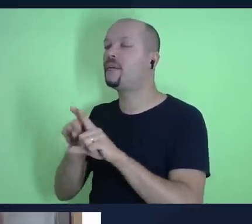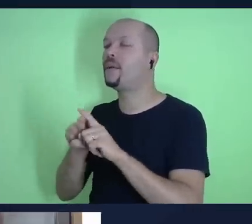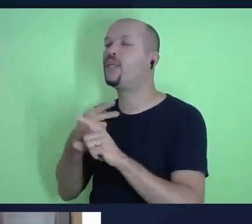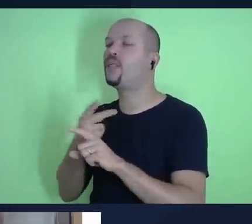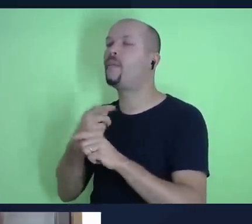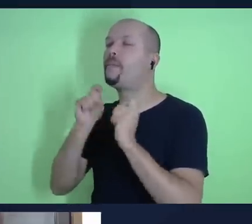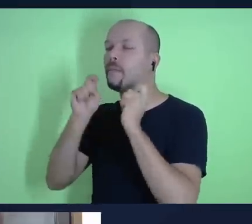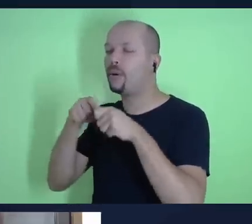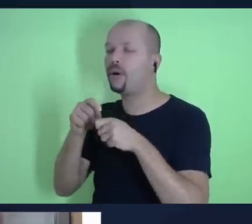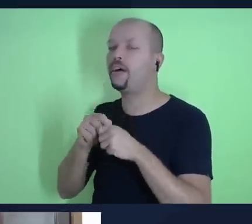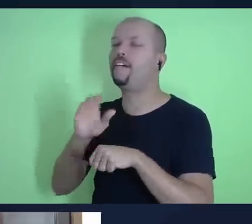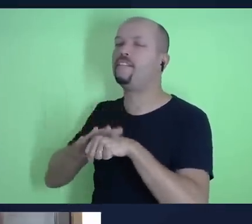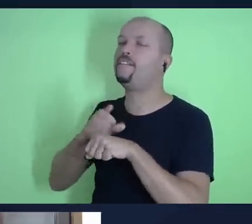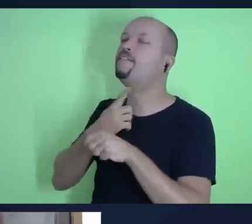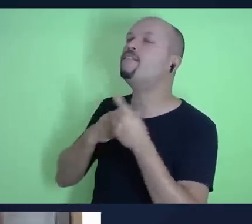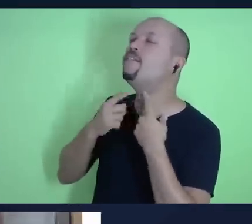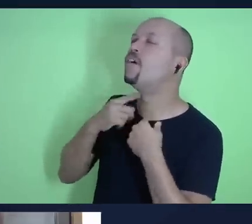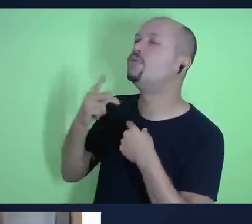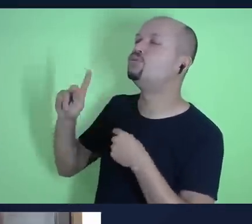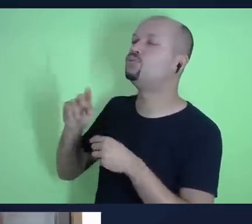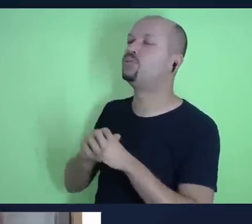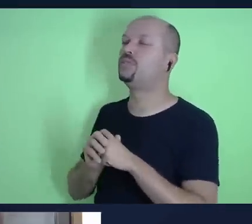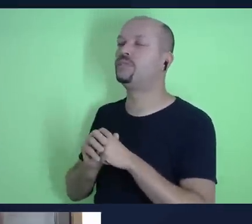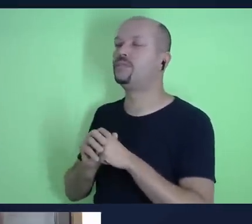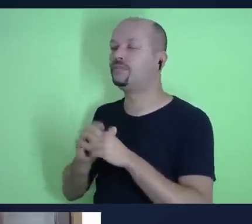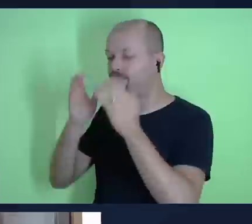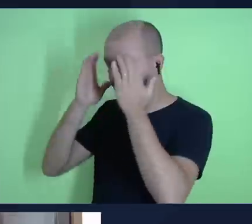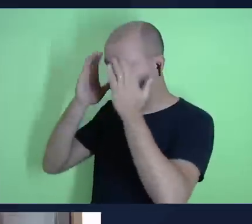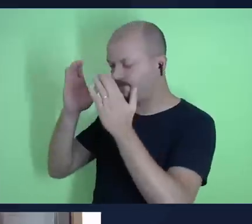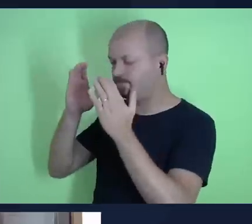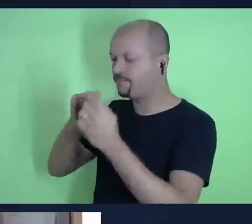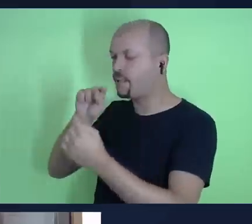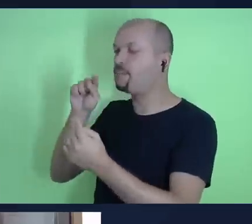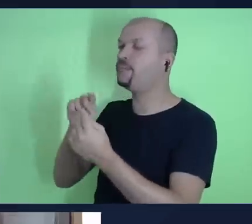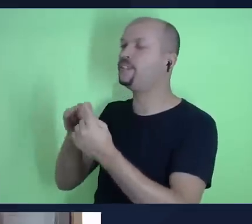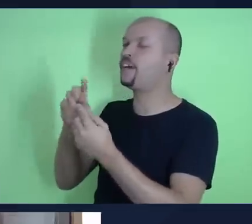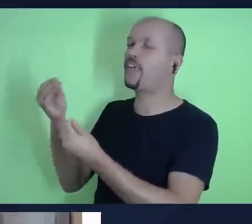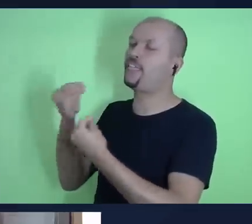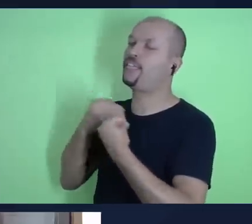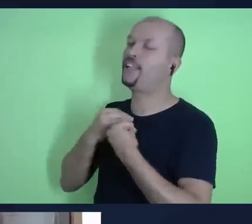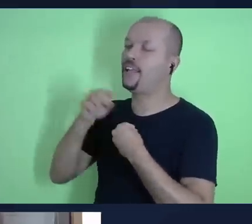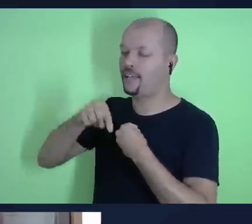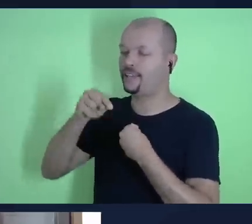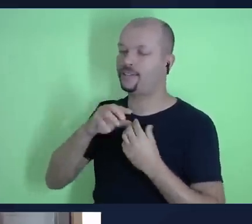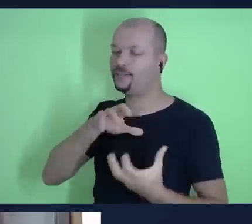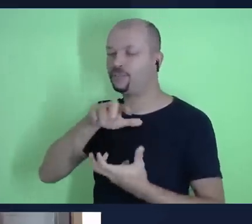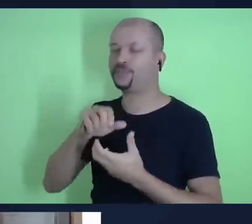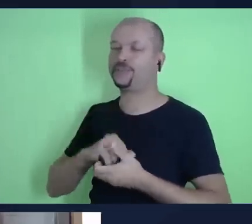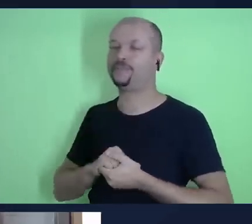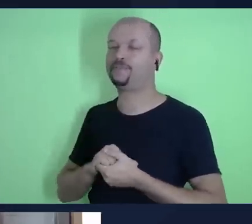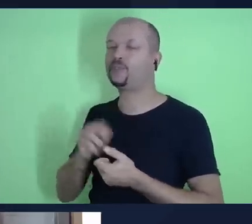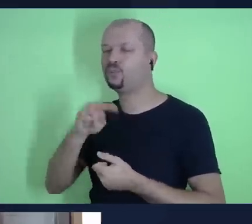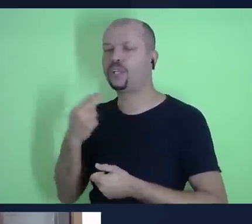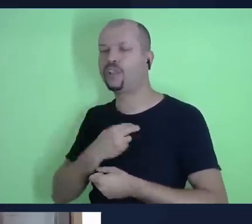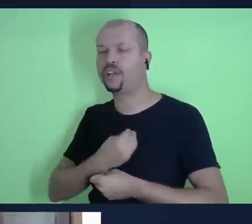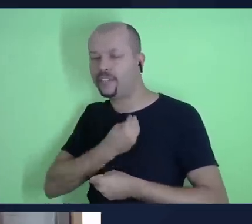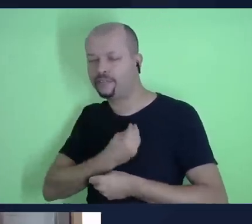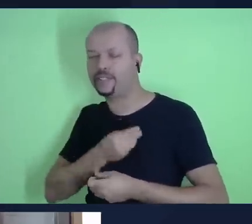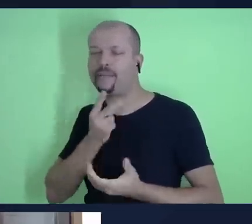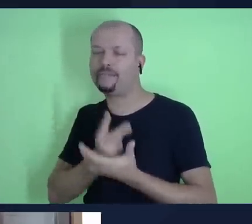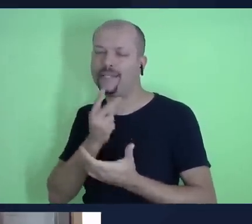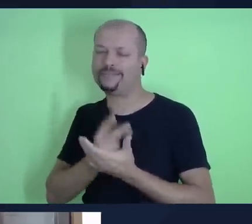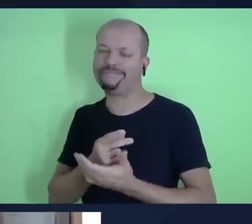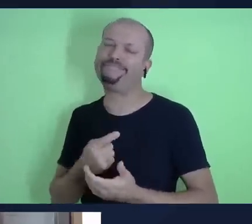fazer o teu querer e cumprimos a missão que tu nos deste nesse mundo Senhor usa-nos apesar das nossas imperfeições